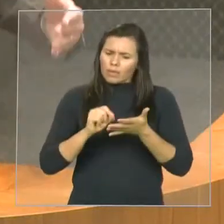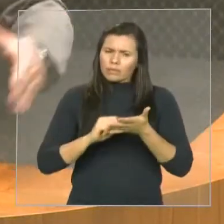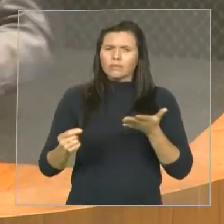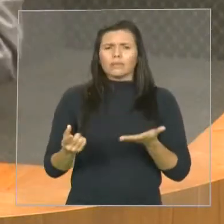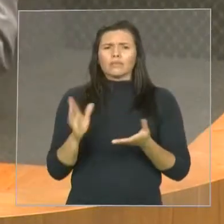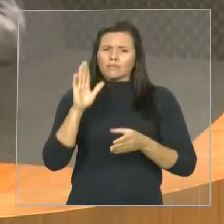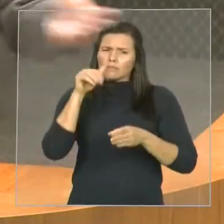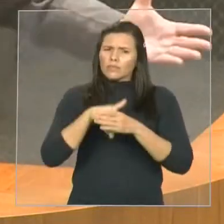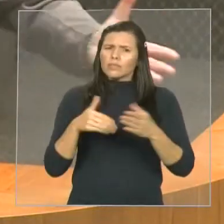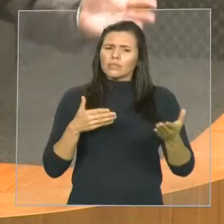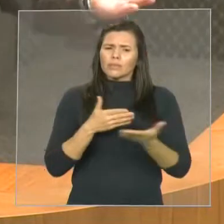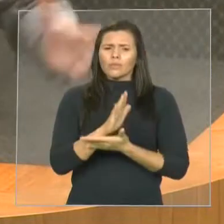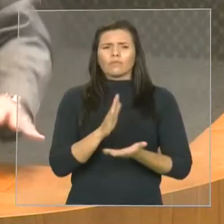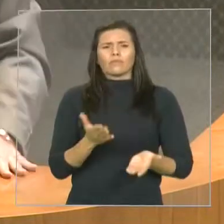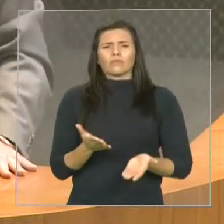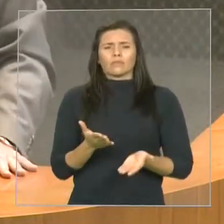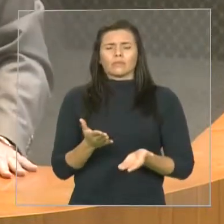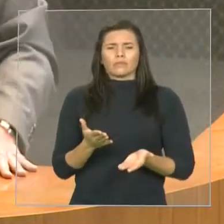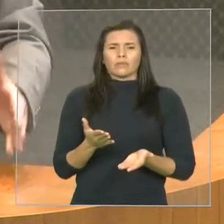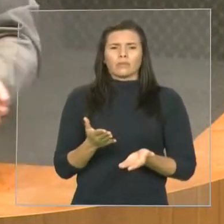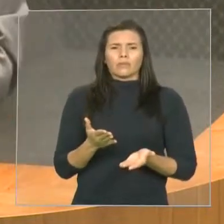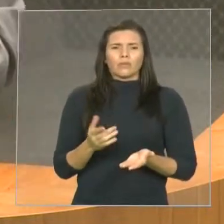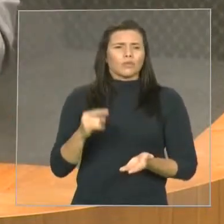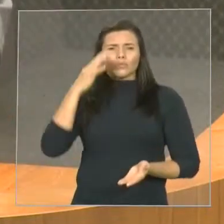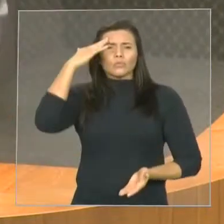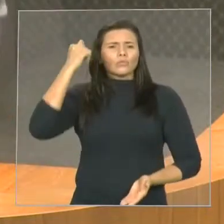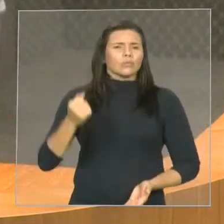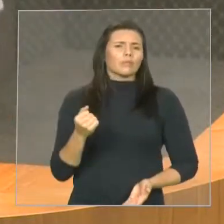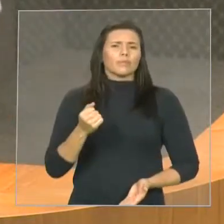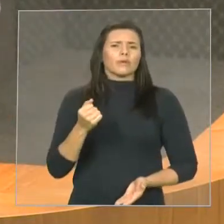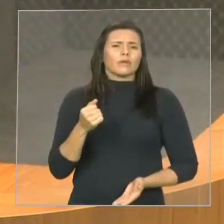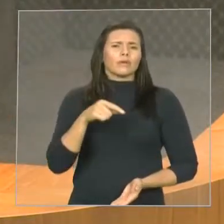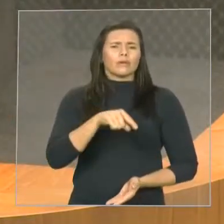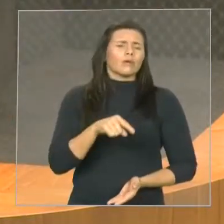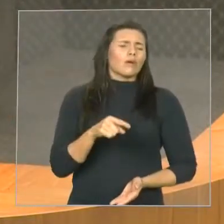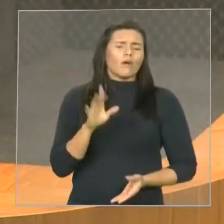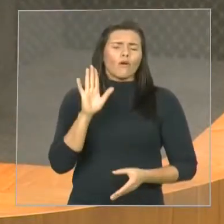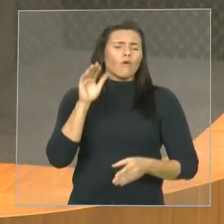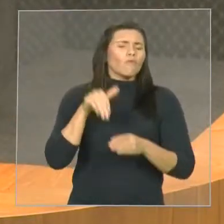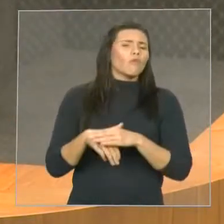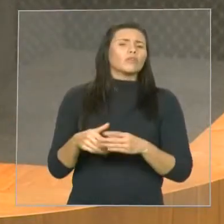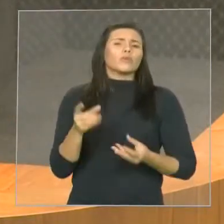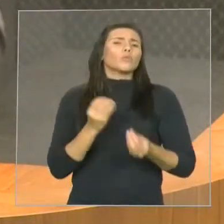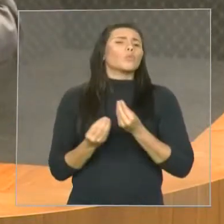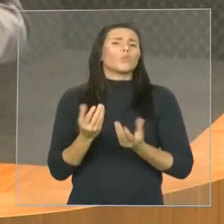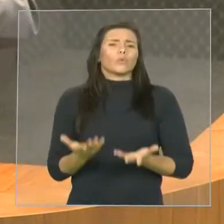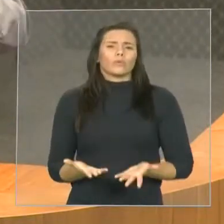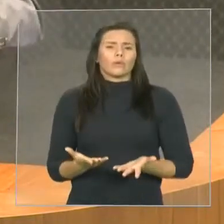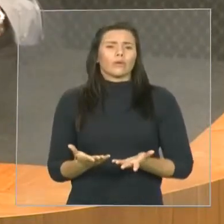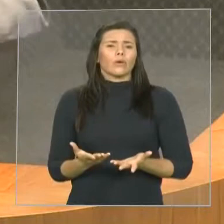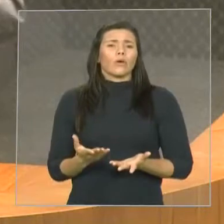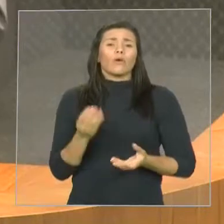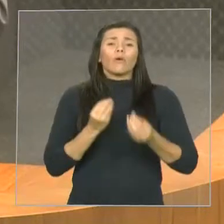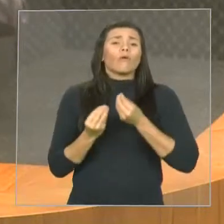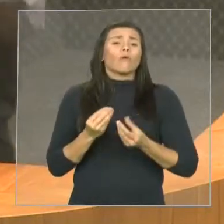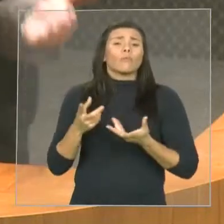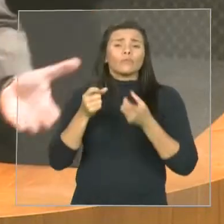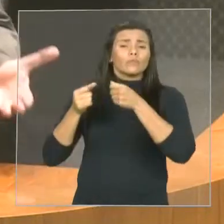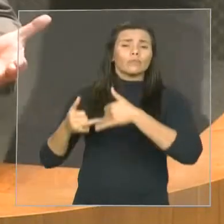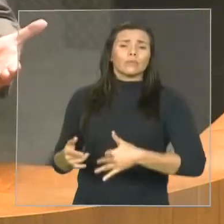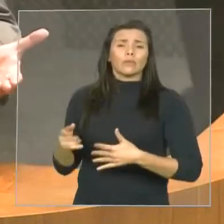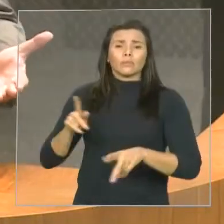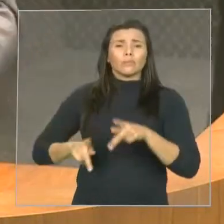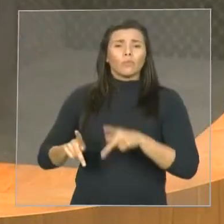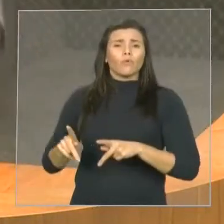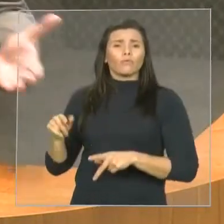dívida do bem-de sem saber nem o que nós estávamos votando. Como é que nós vamos explicar para a população que nos elegeu que nós votamos uma renegociação que nós não sabemos o